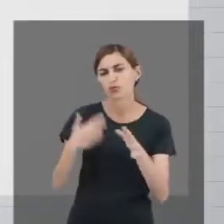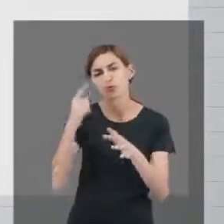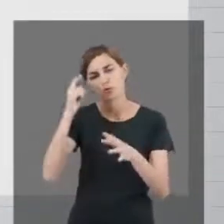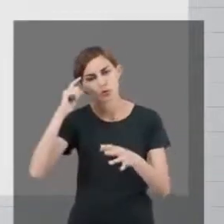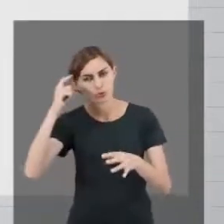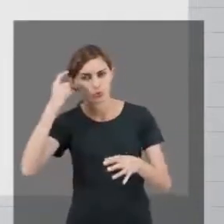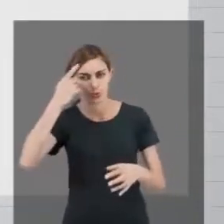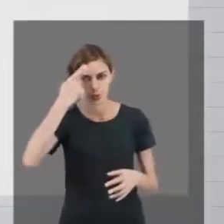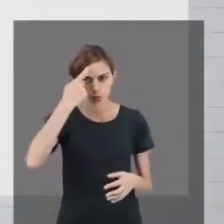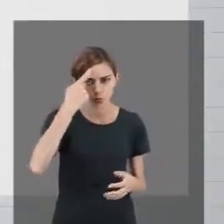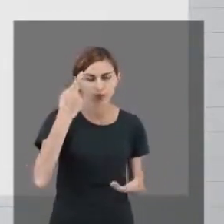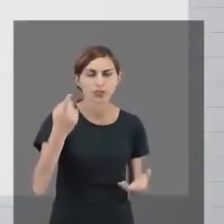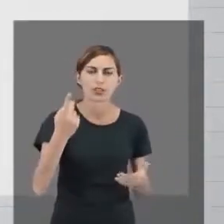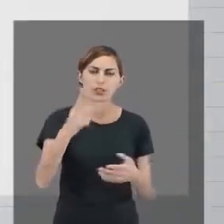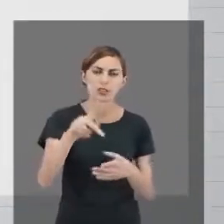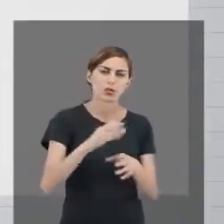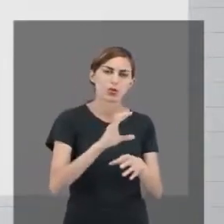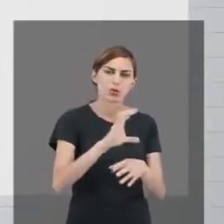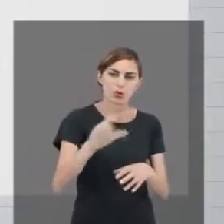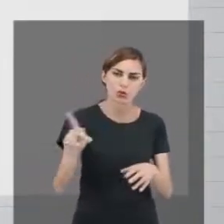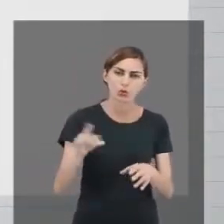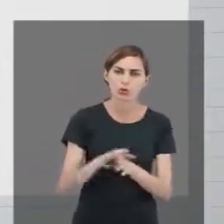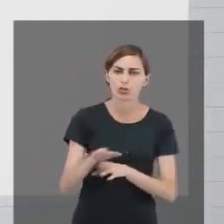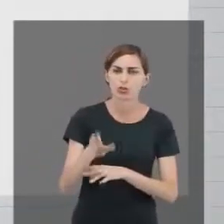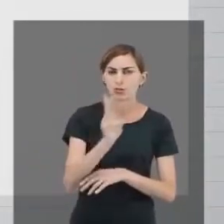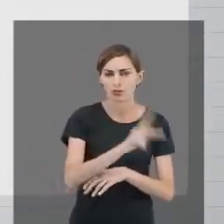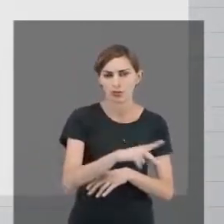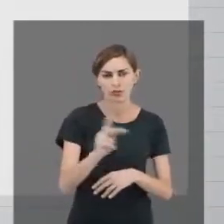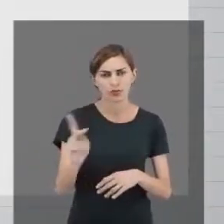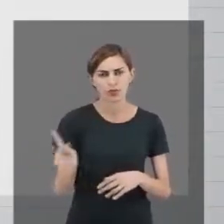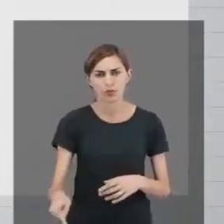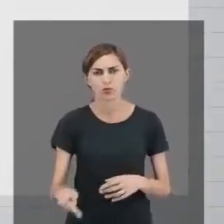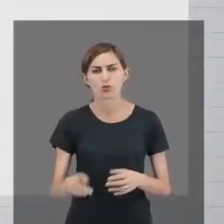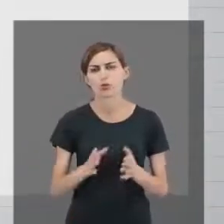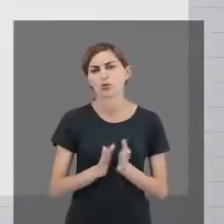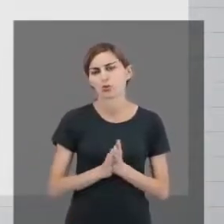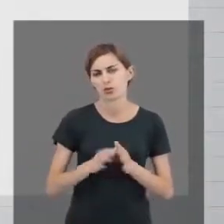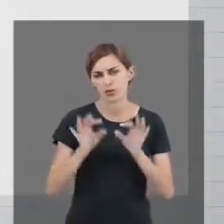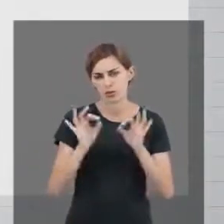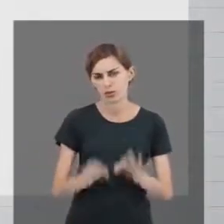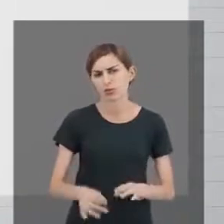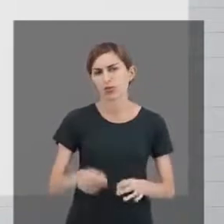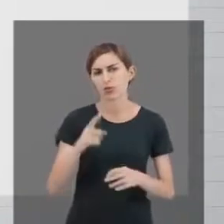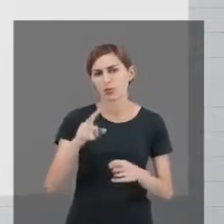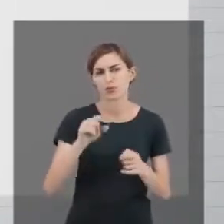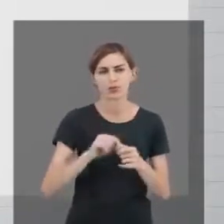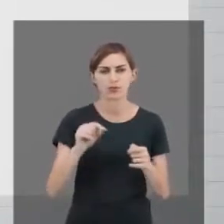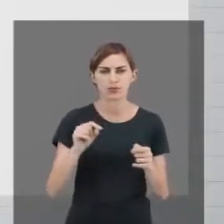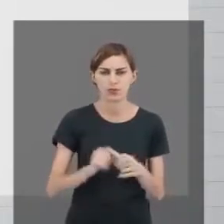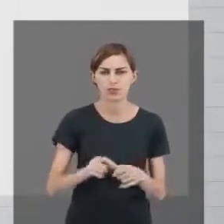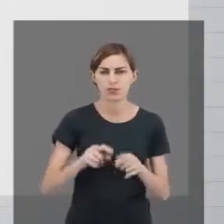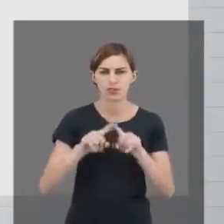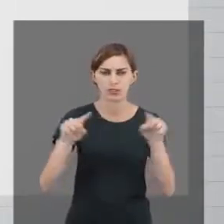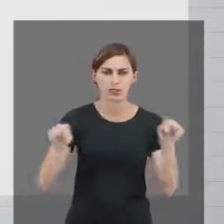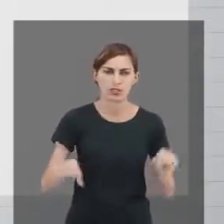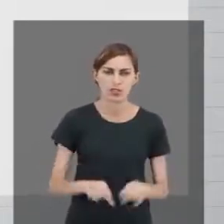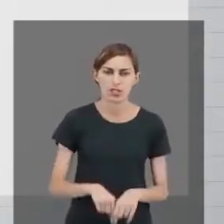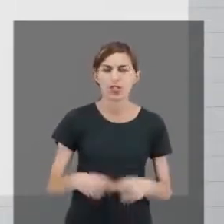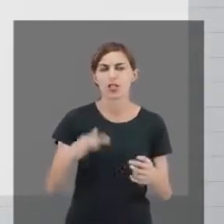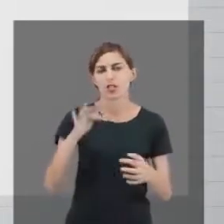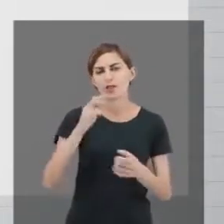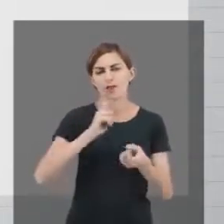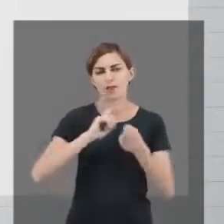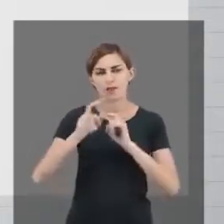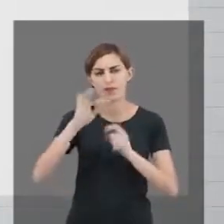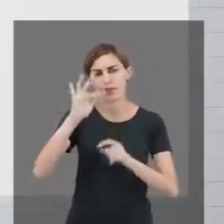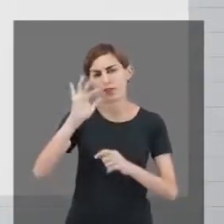dúvidas com seu coordenador, com seus professores. Certo? Vocês podem fazer isso através de mensagem, dos fóruns. Você